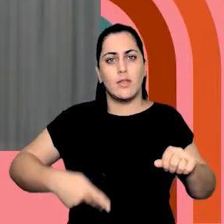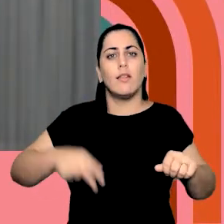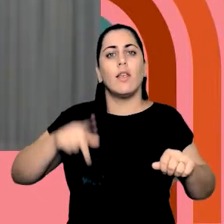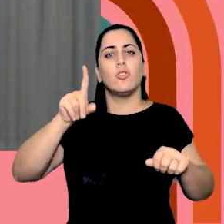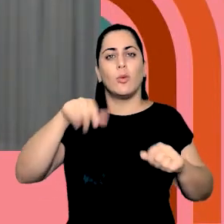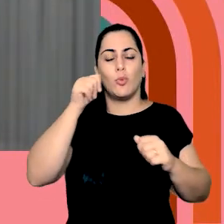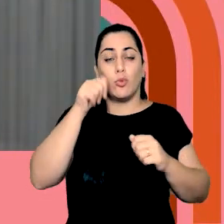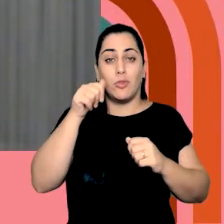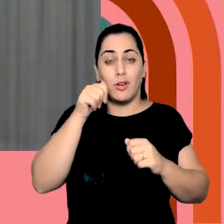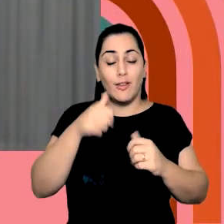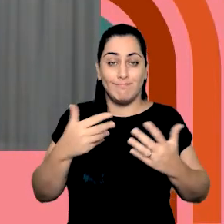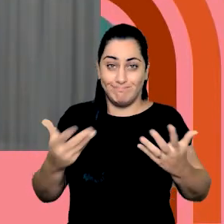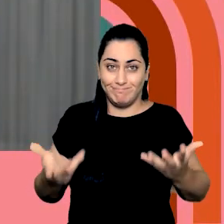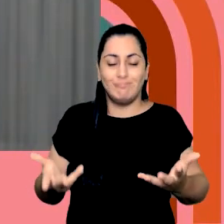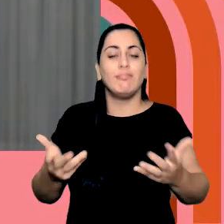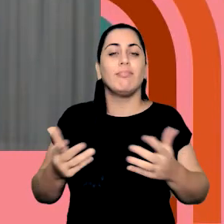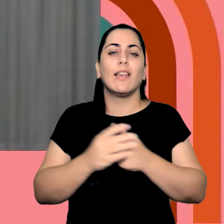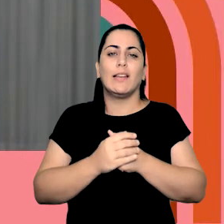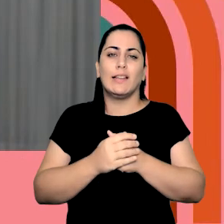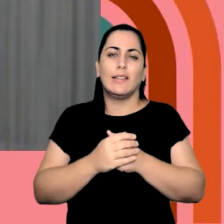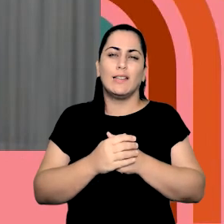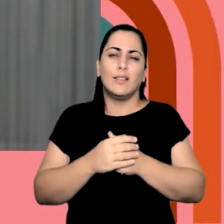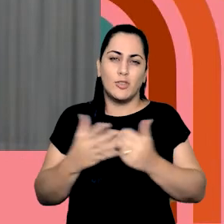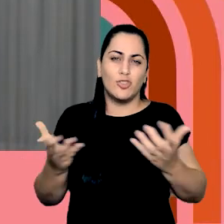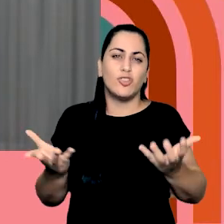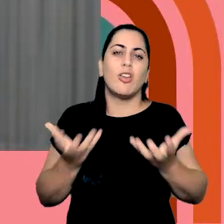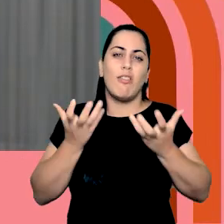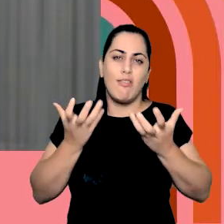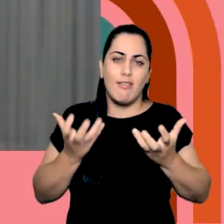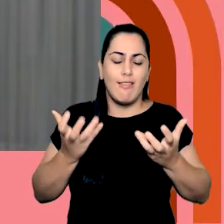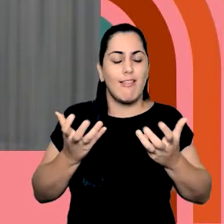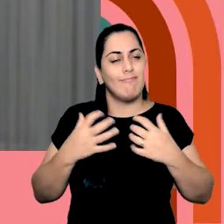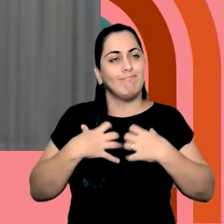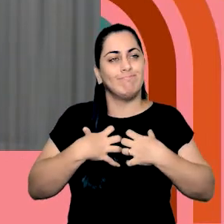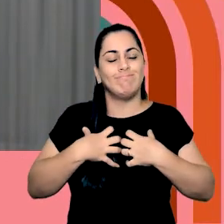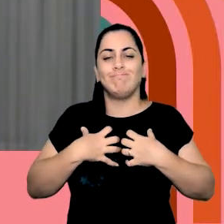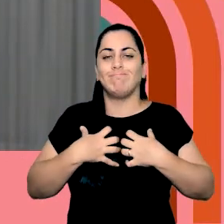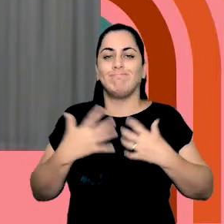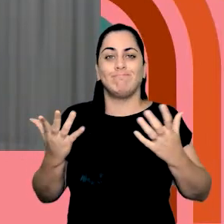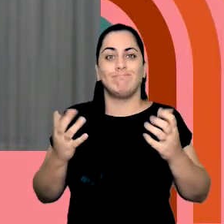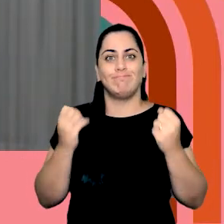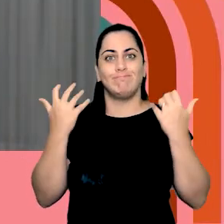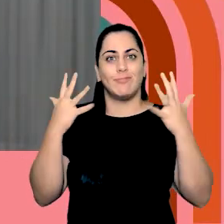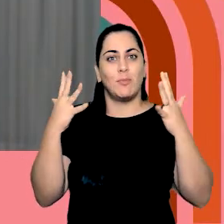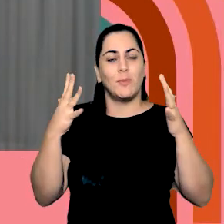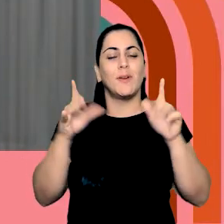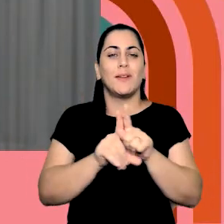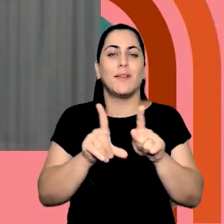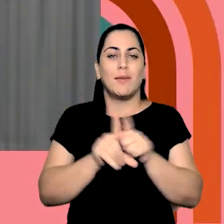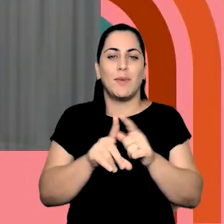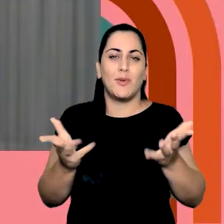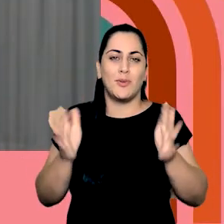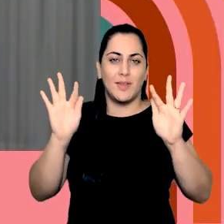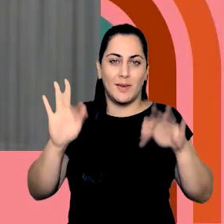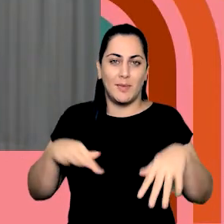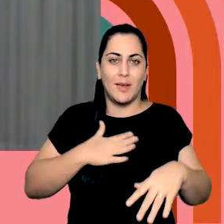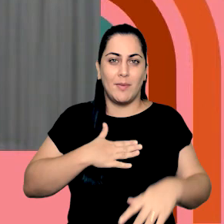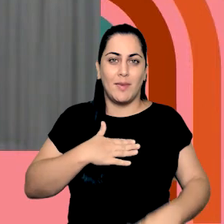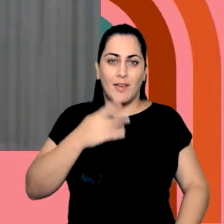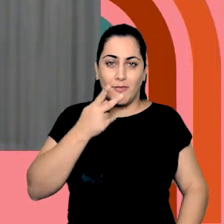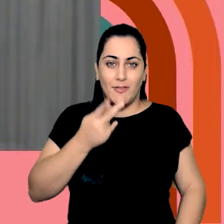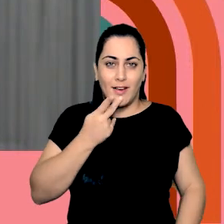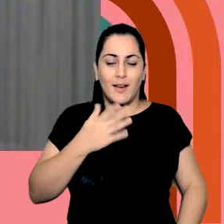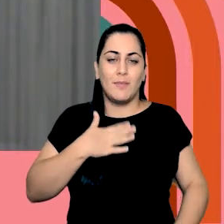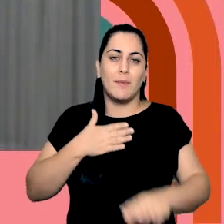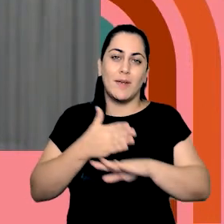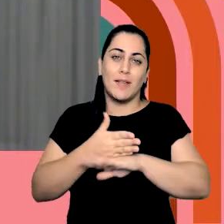mulher. Então, é algo realmente que nós queremos comemorar e, com isso, aqui, eu termino a minha fala, a